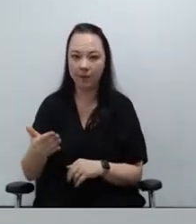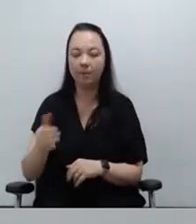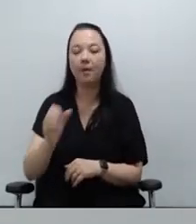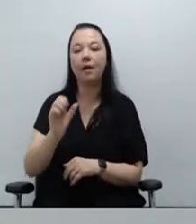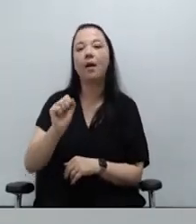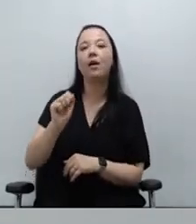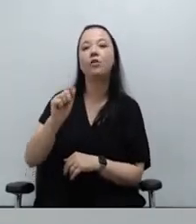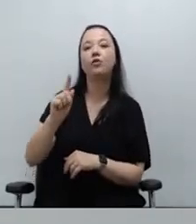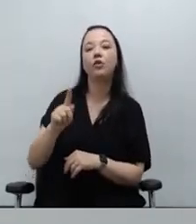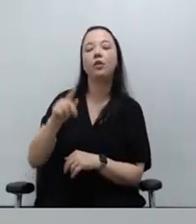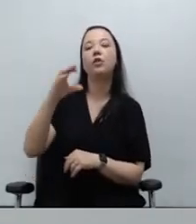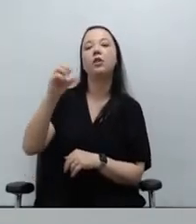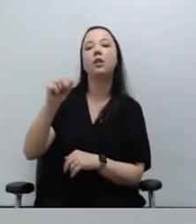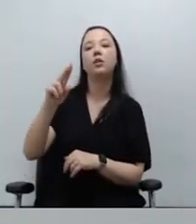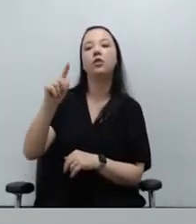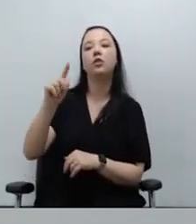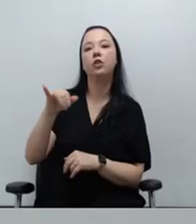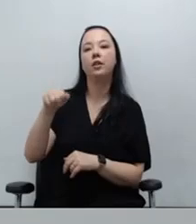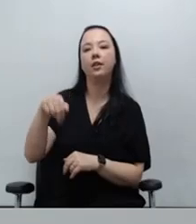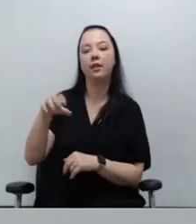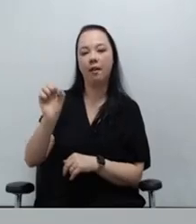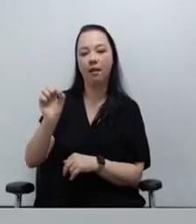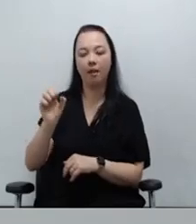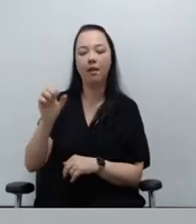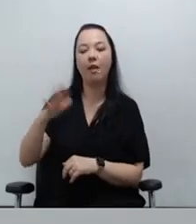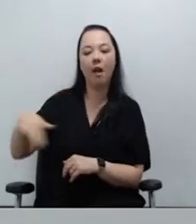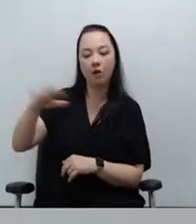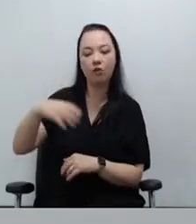e Assistente Social, Cristiane Juliane, da Regional Criminal.